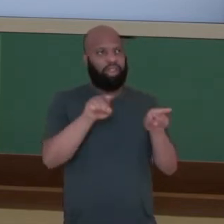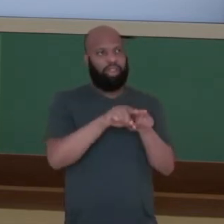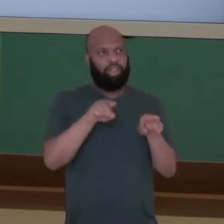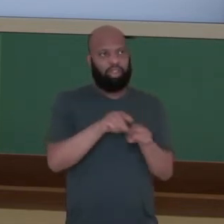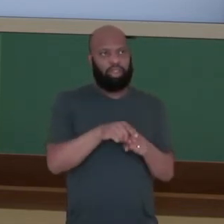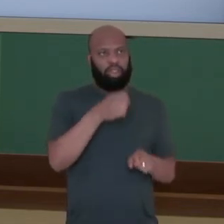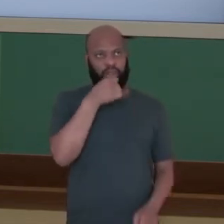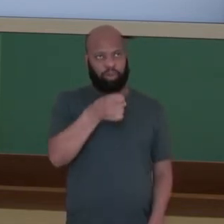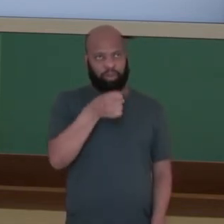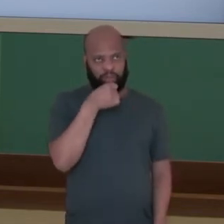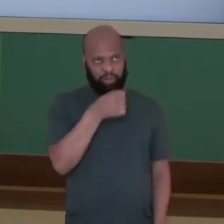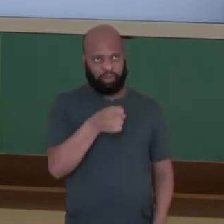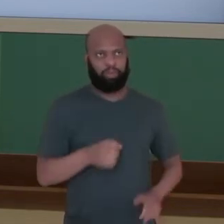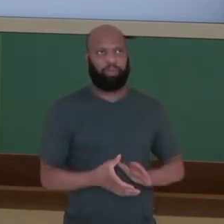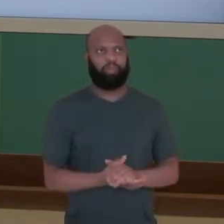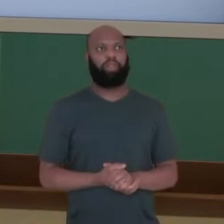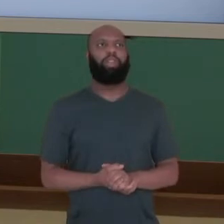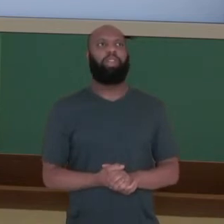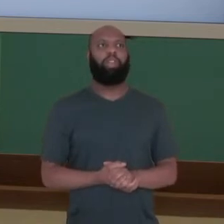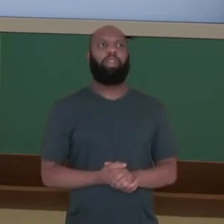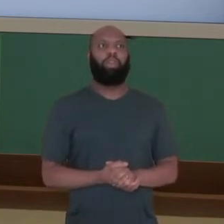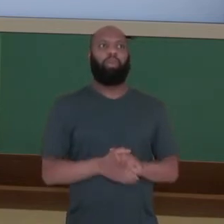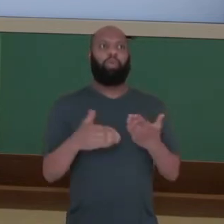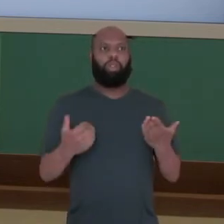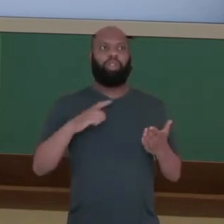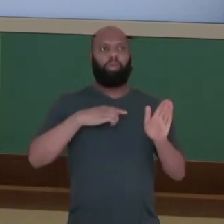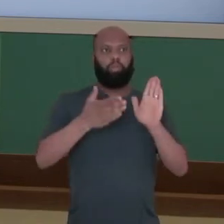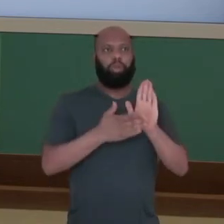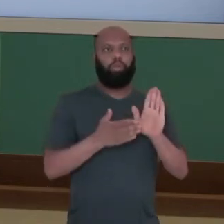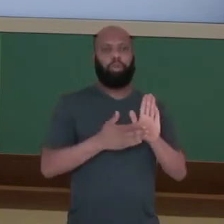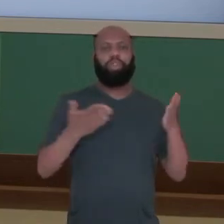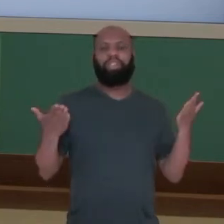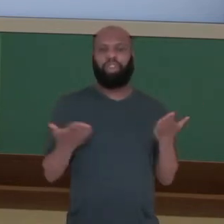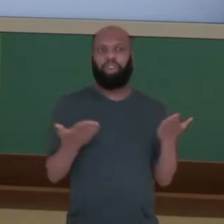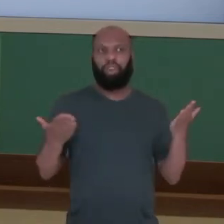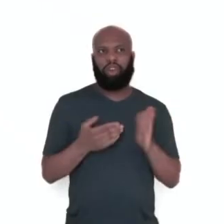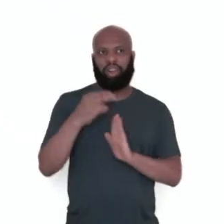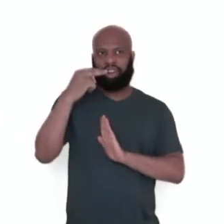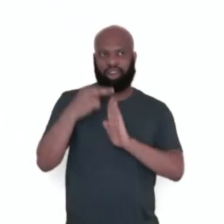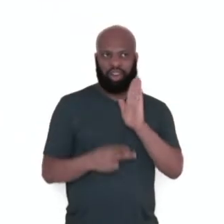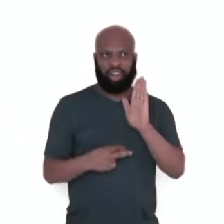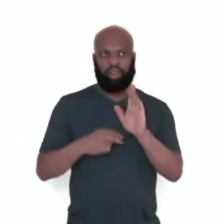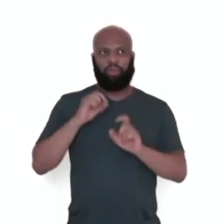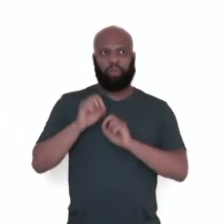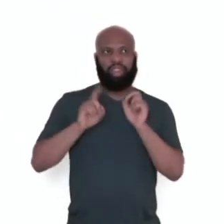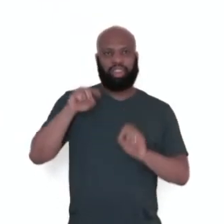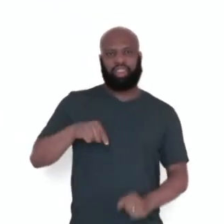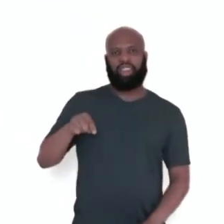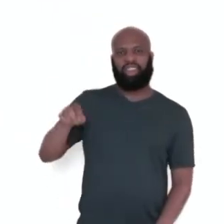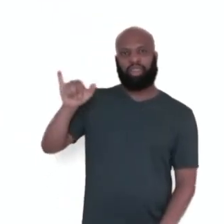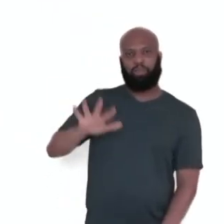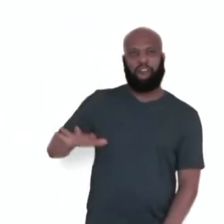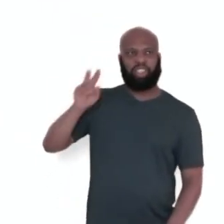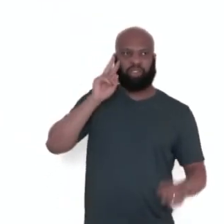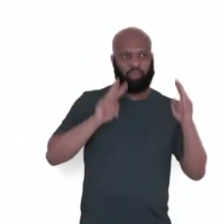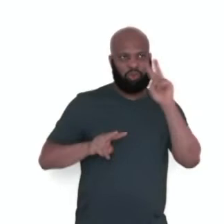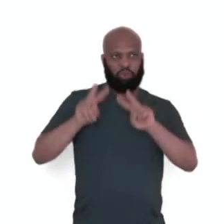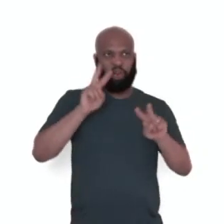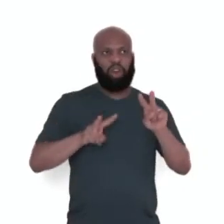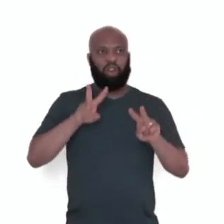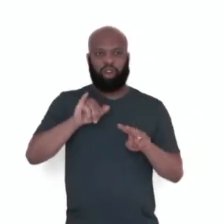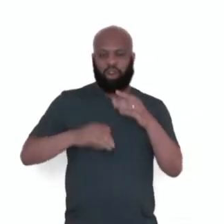reportagem. Então propomos aqui a leitura, né? De um infográfico. O infográfico vem para